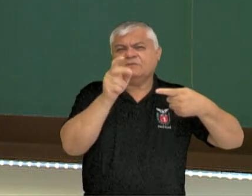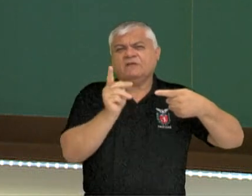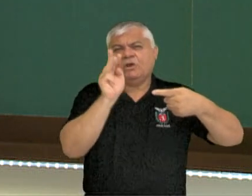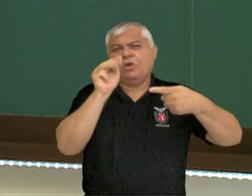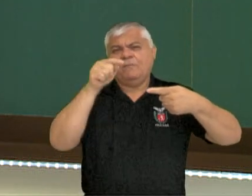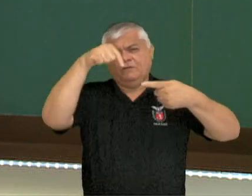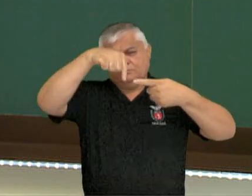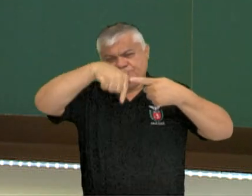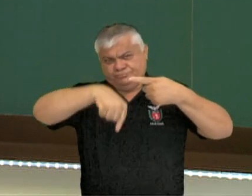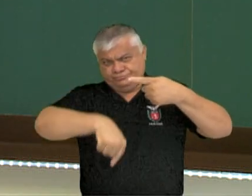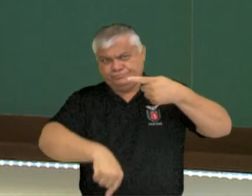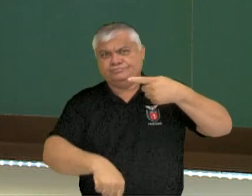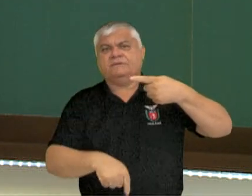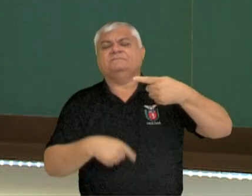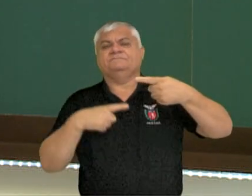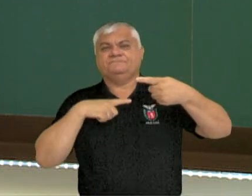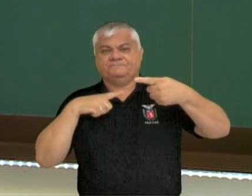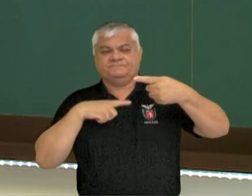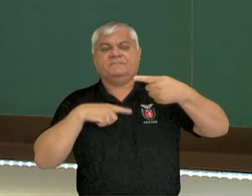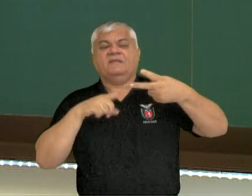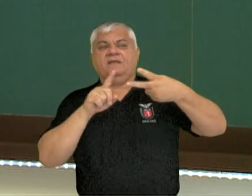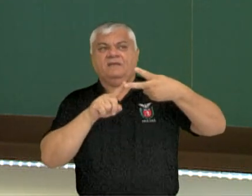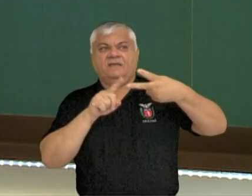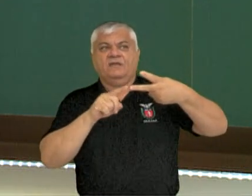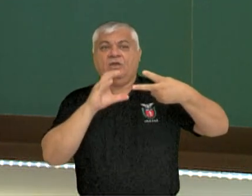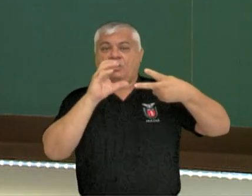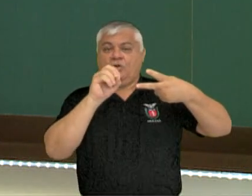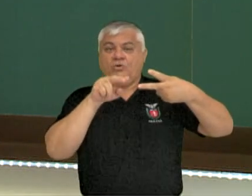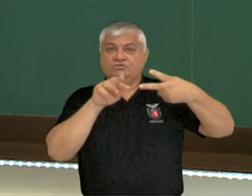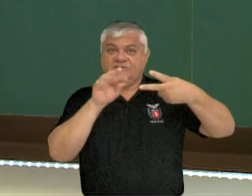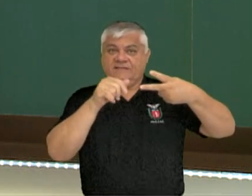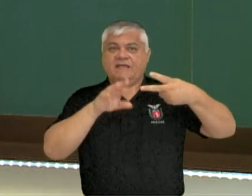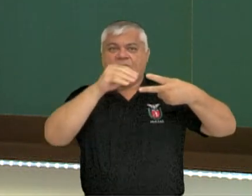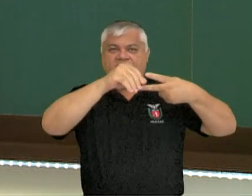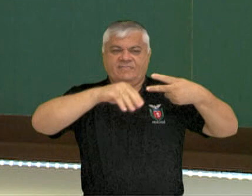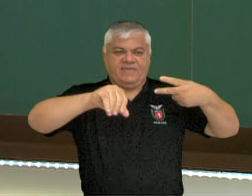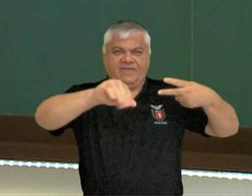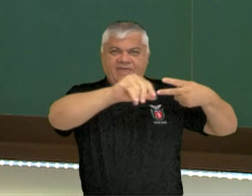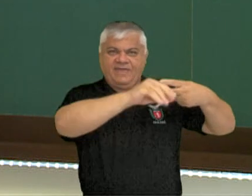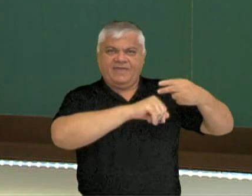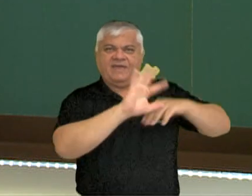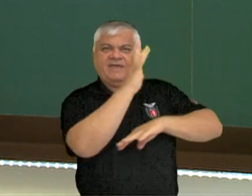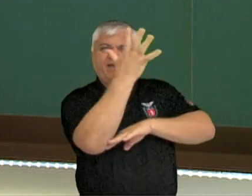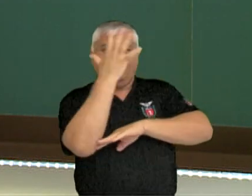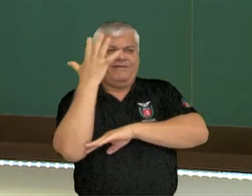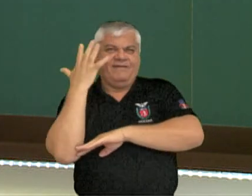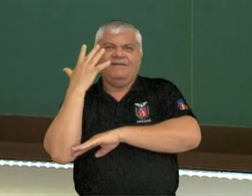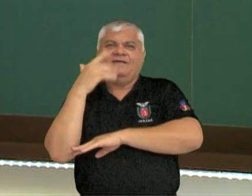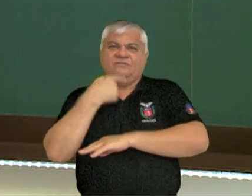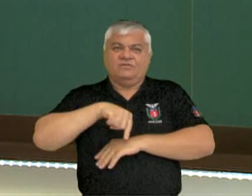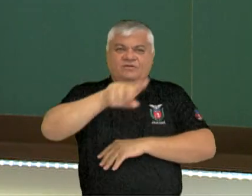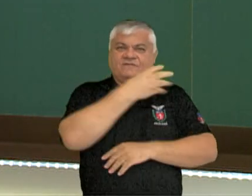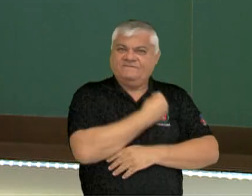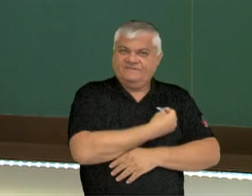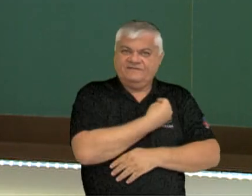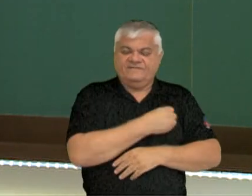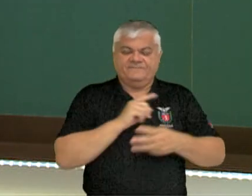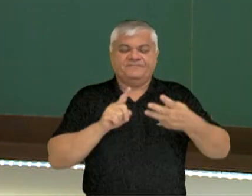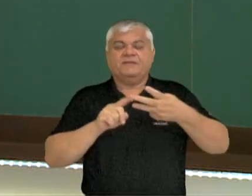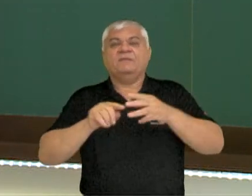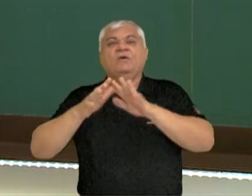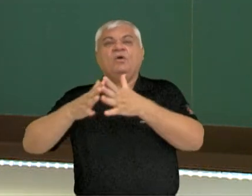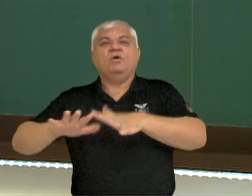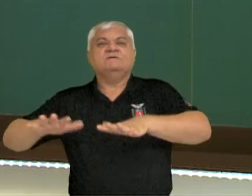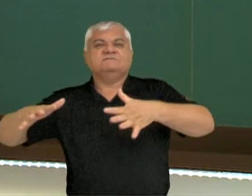profundidade. Ela está dividida em crosta continental, a parte onde estão os continentes, onde nós vivemos, e a crosta oceânica,